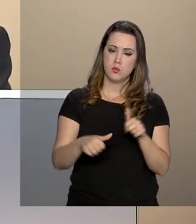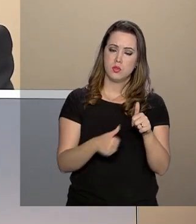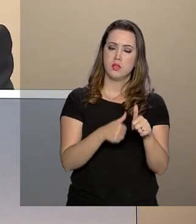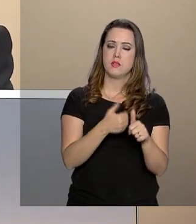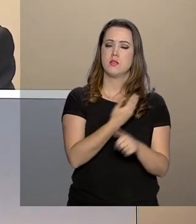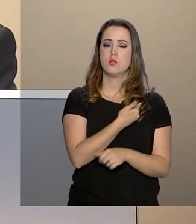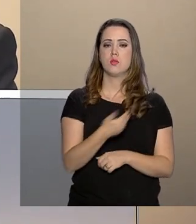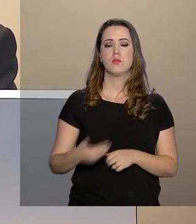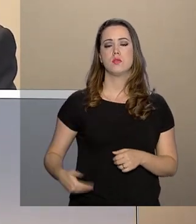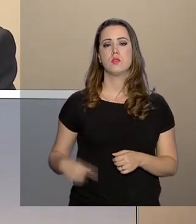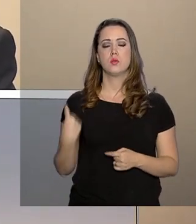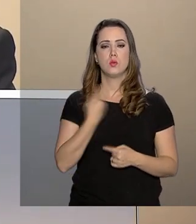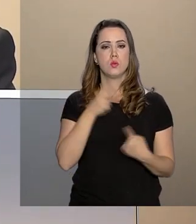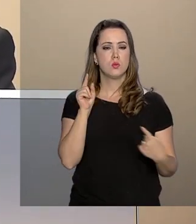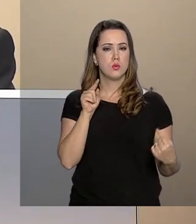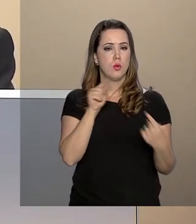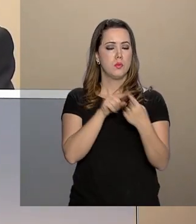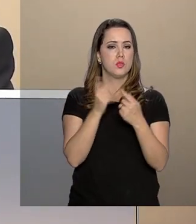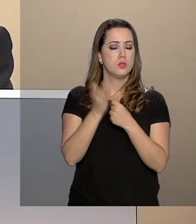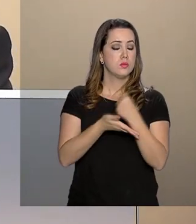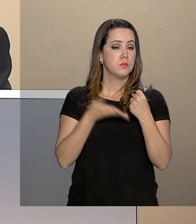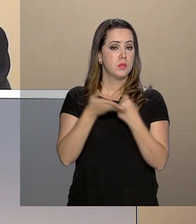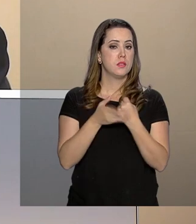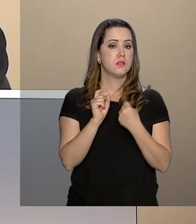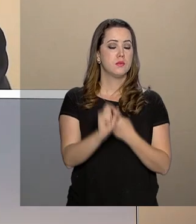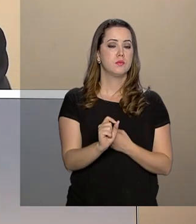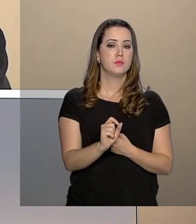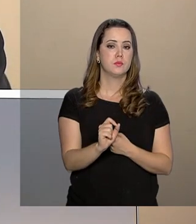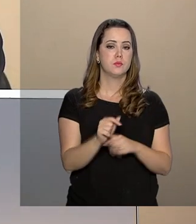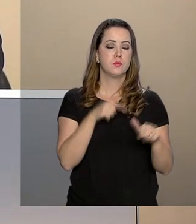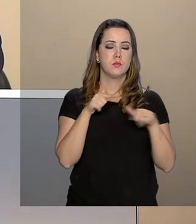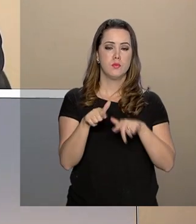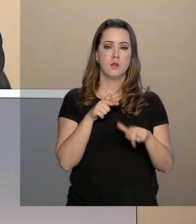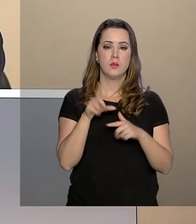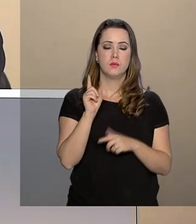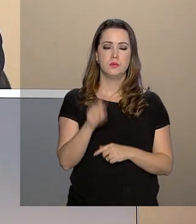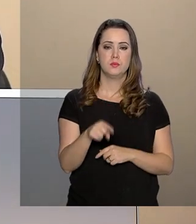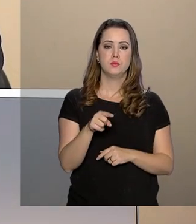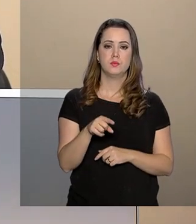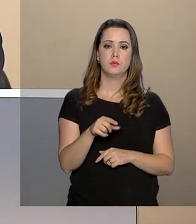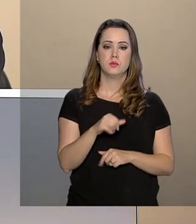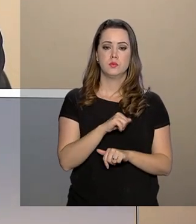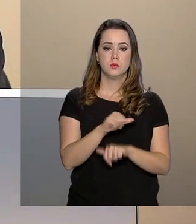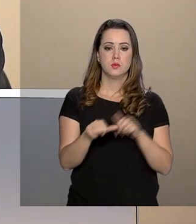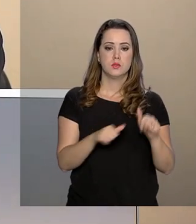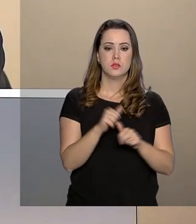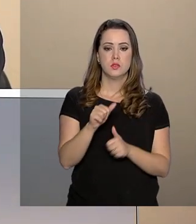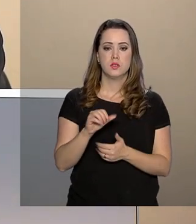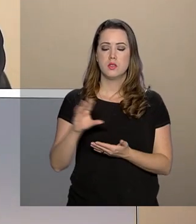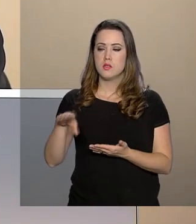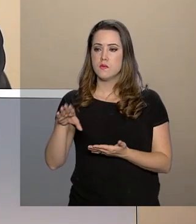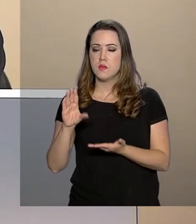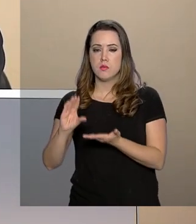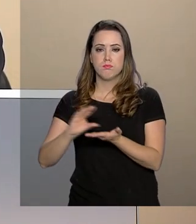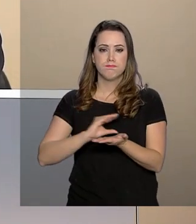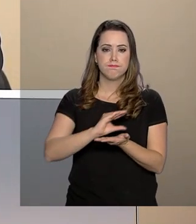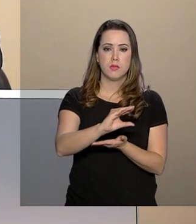governo. E o nosso foco, o nosso pilar principal de atuação é a transferência de ativos para a iniciativa privada.